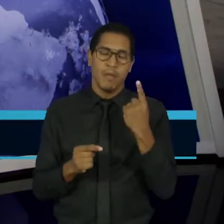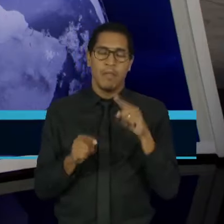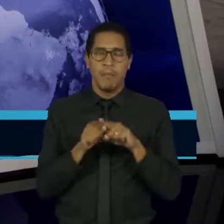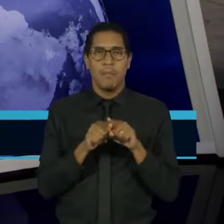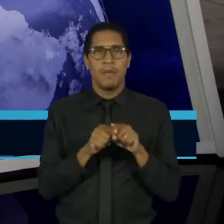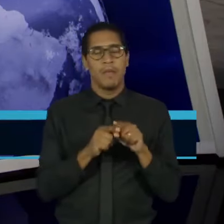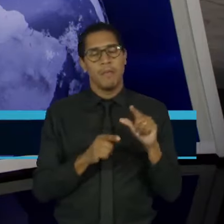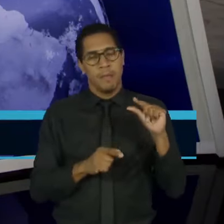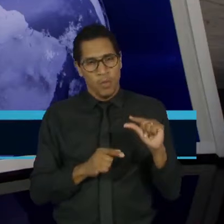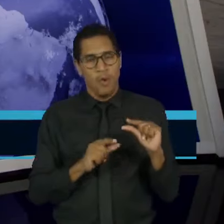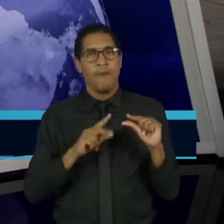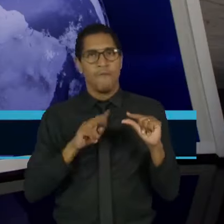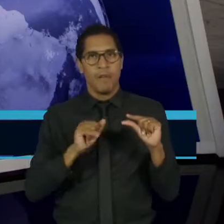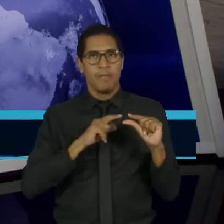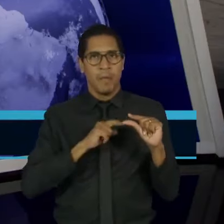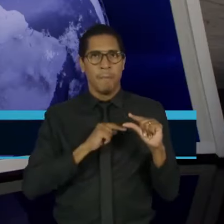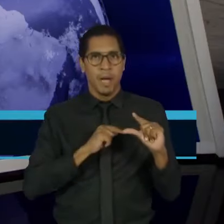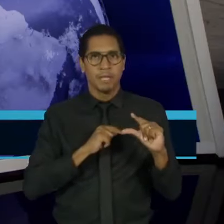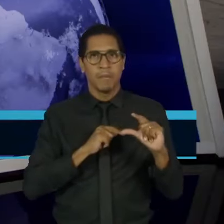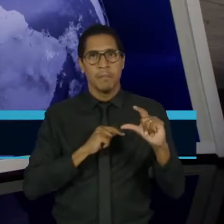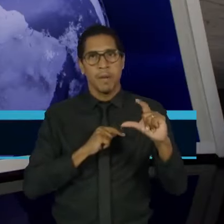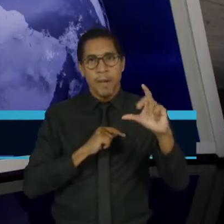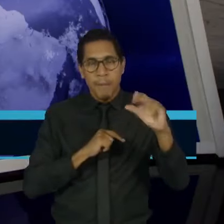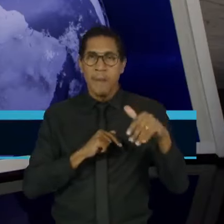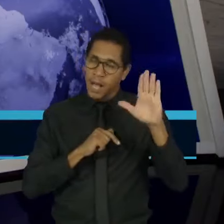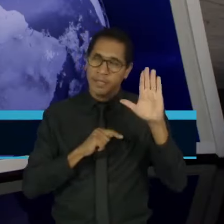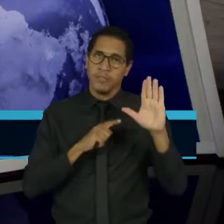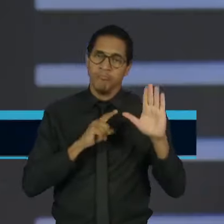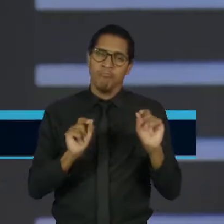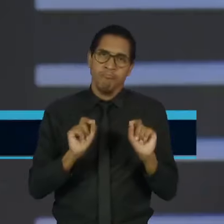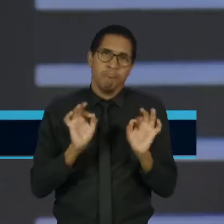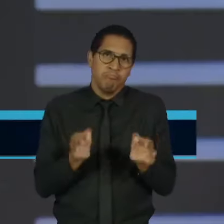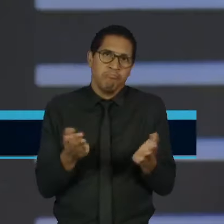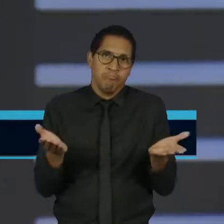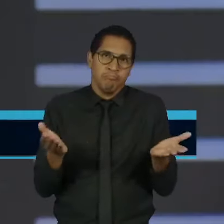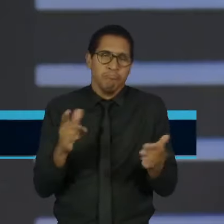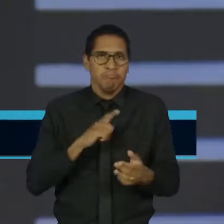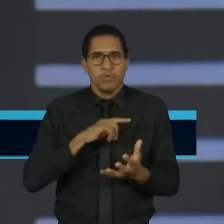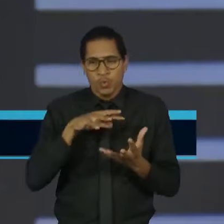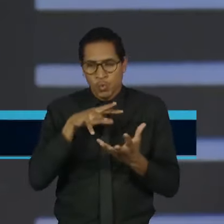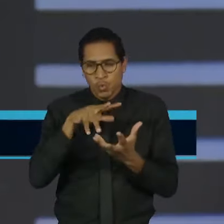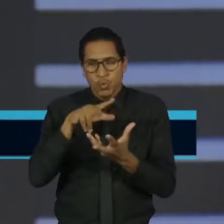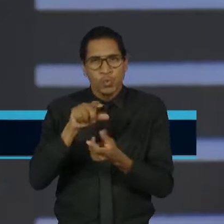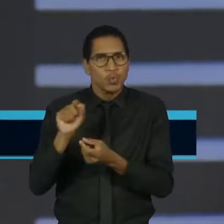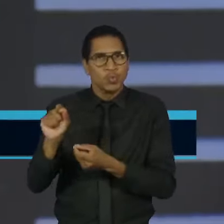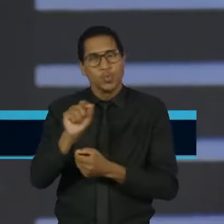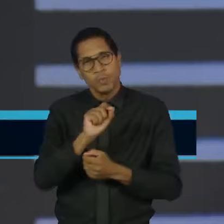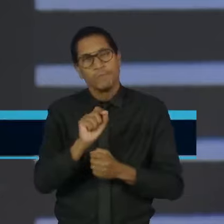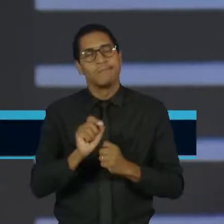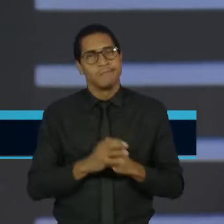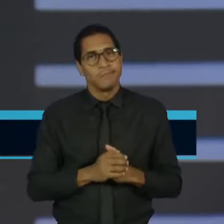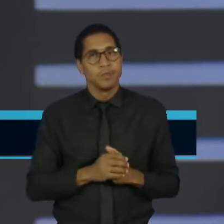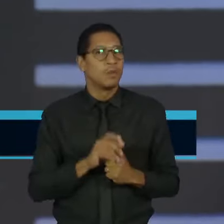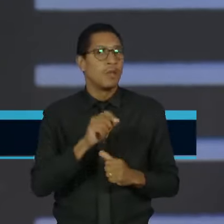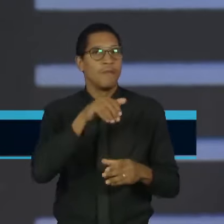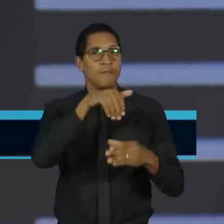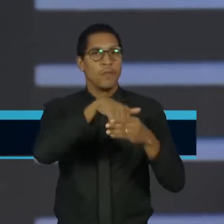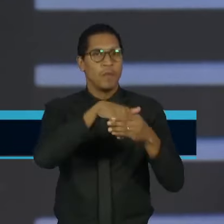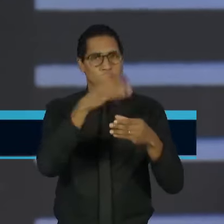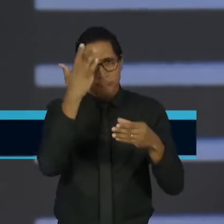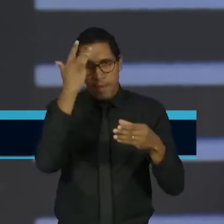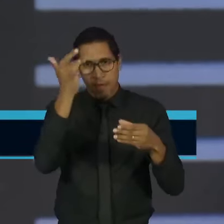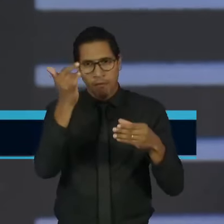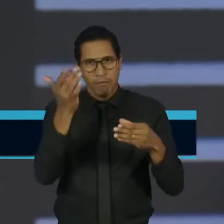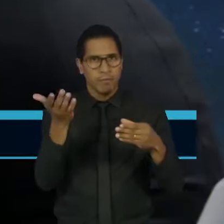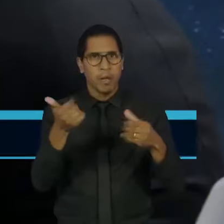surgirão cada vez maiores, como tem acontecido no mundo todo, e prova disso é que o que ia ser votado amanhã já foi adiado.